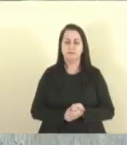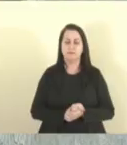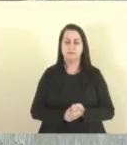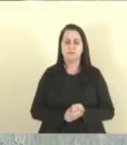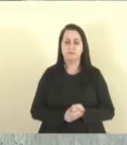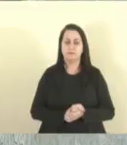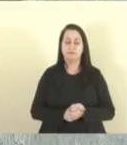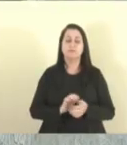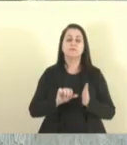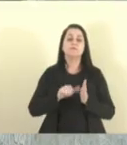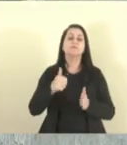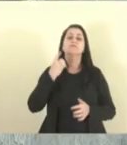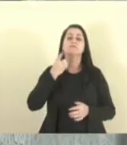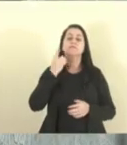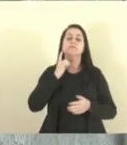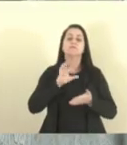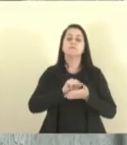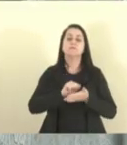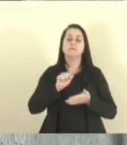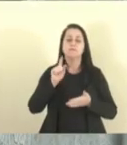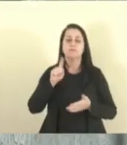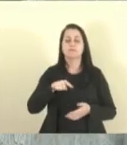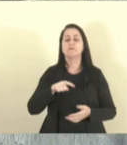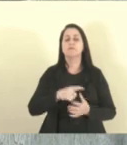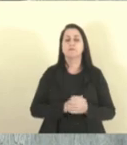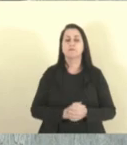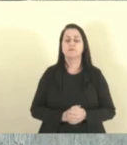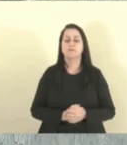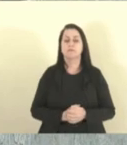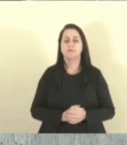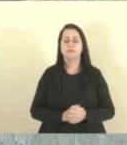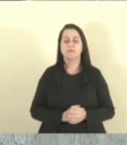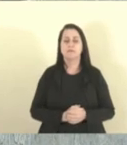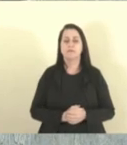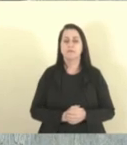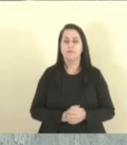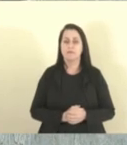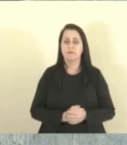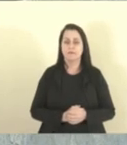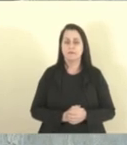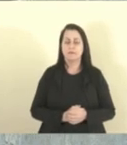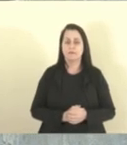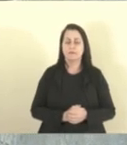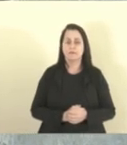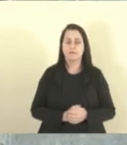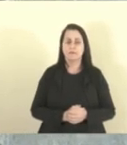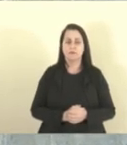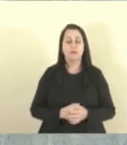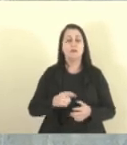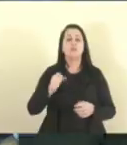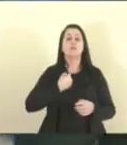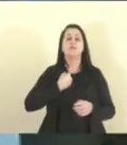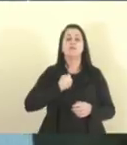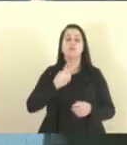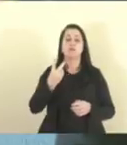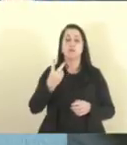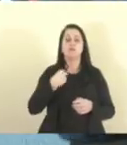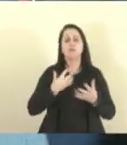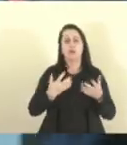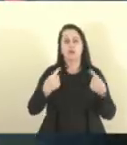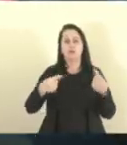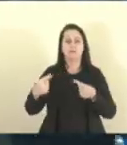Primeiro deputado inscrito, deputado Alcântaro Filho. Presidente, presidente. Pois não, deputado Mazinho. O item 2 da pauta, eu queria discutir